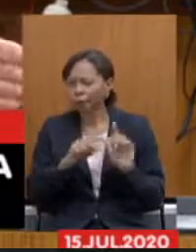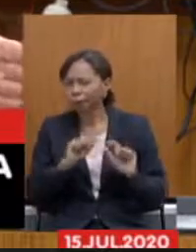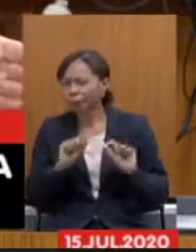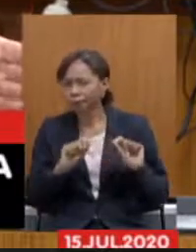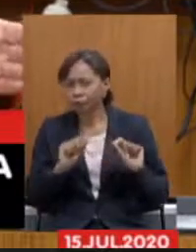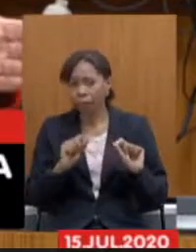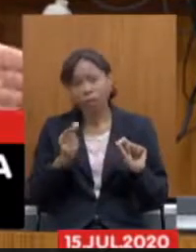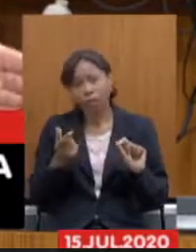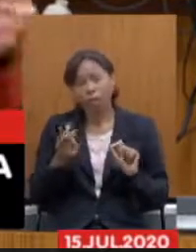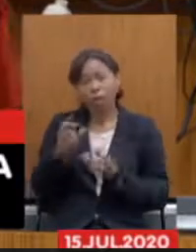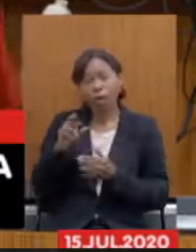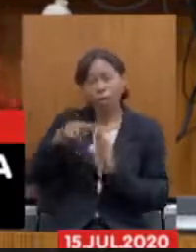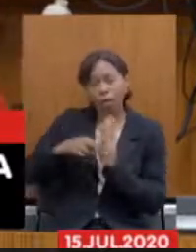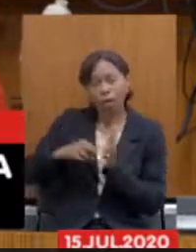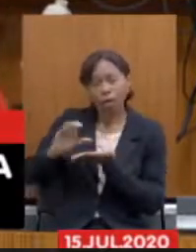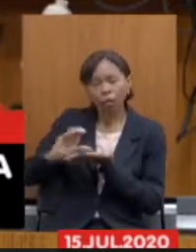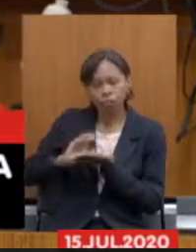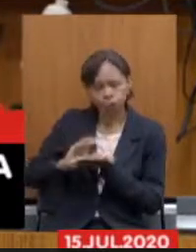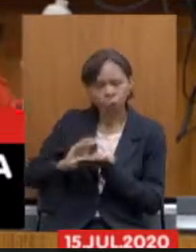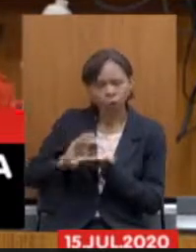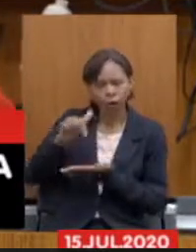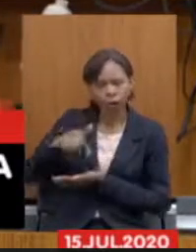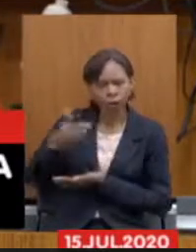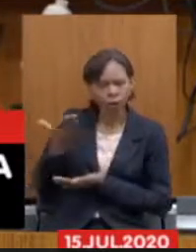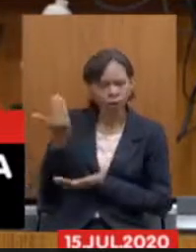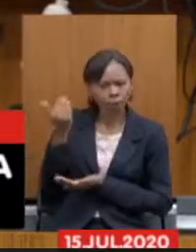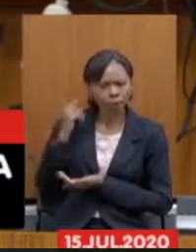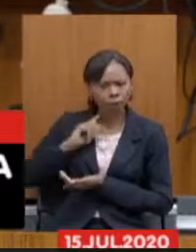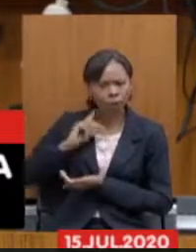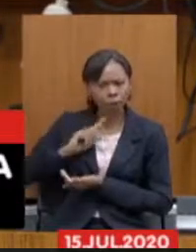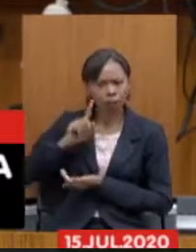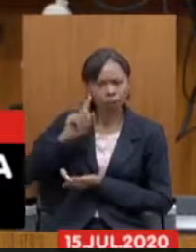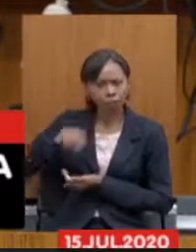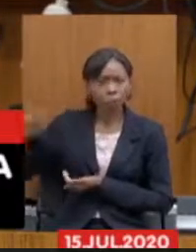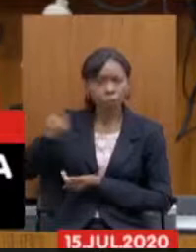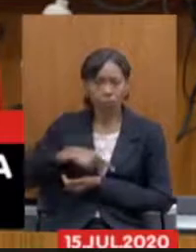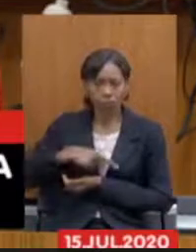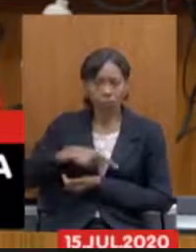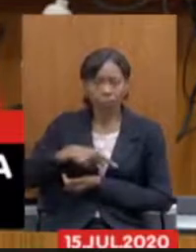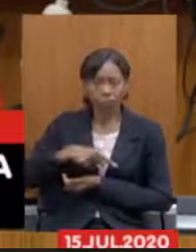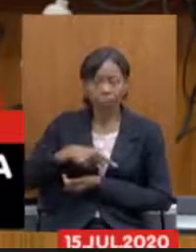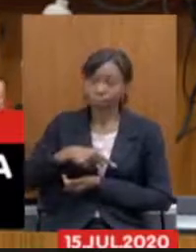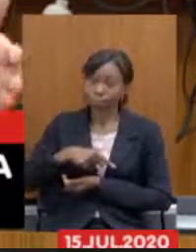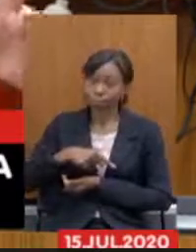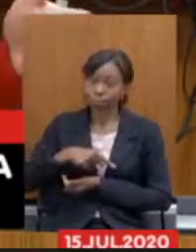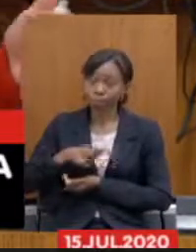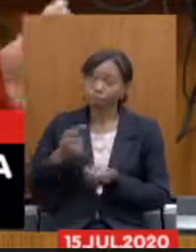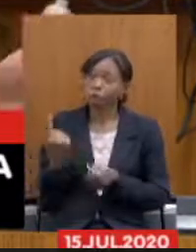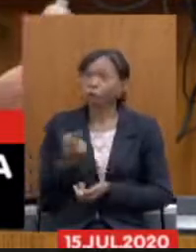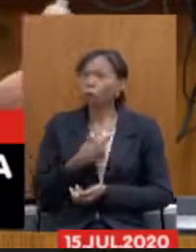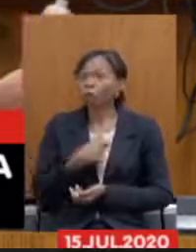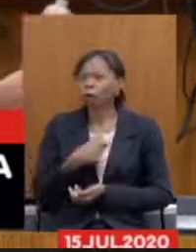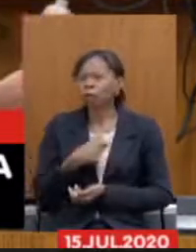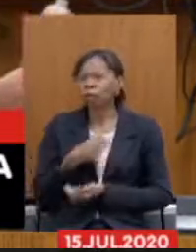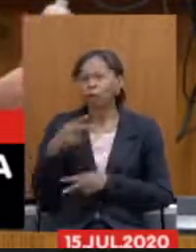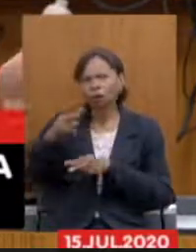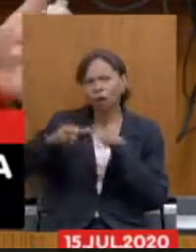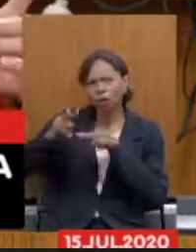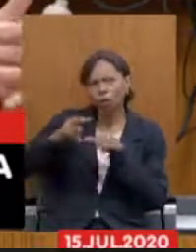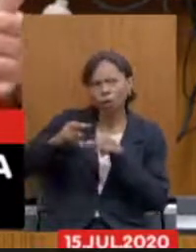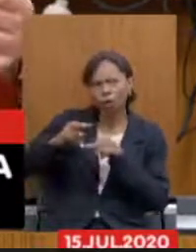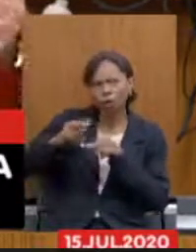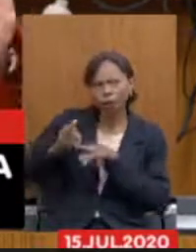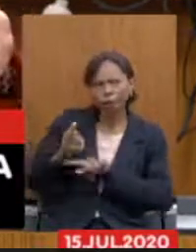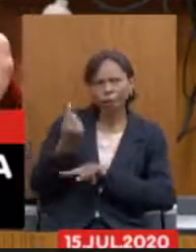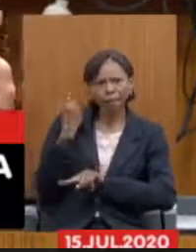capitalização em Minas já aconteceu ele foi extinto nós estamos fazendo o que? estamos reavaliando? nós